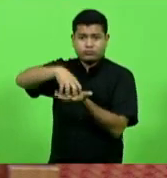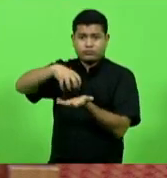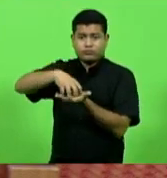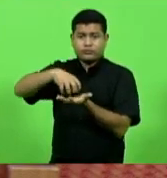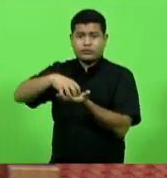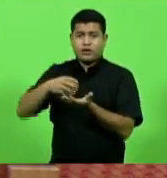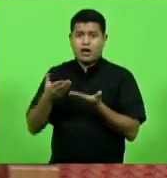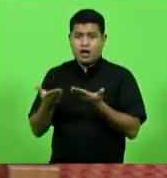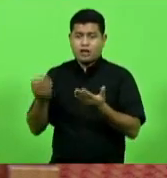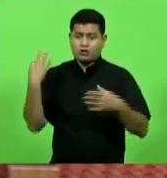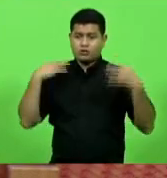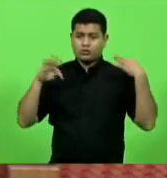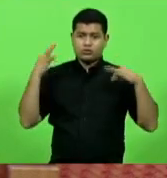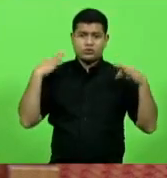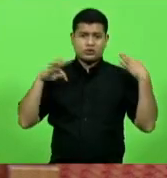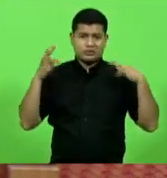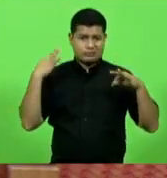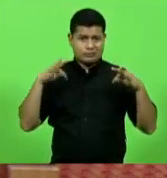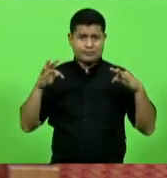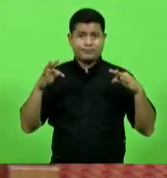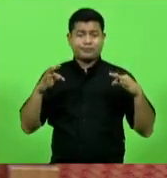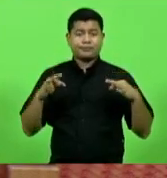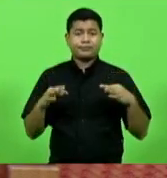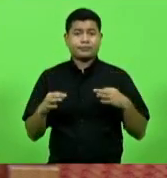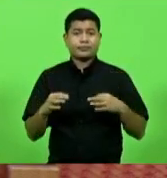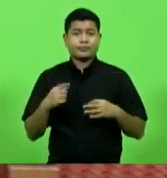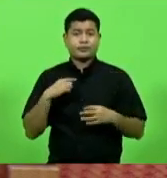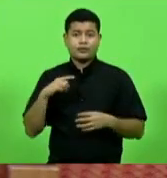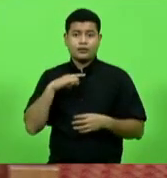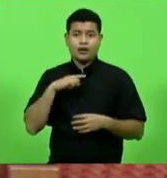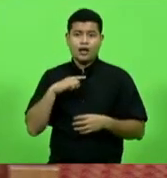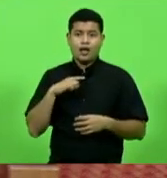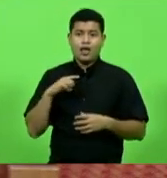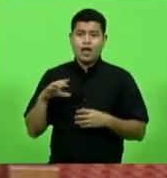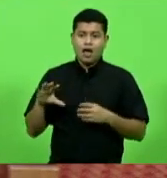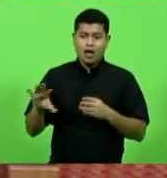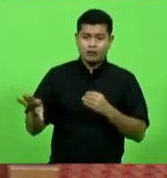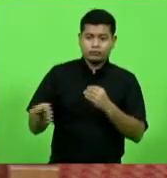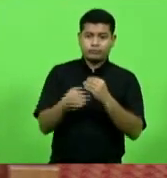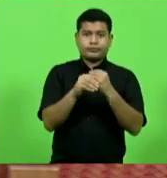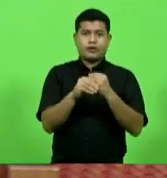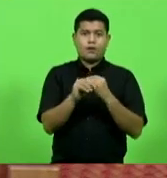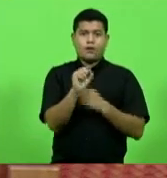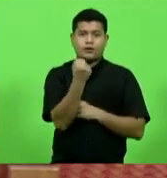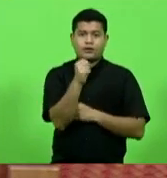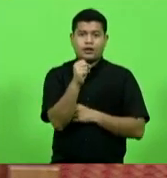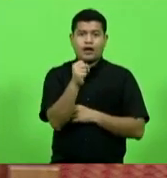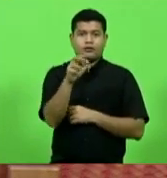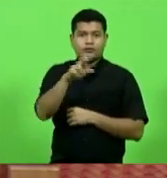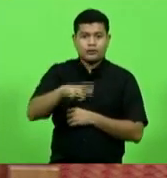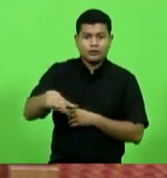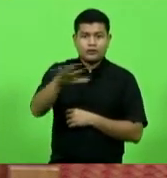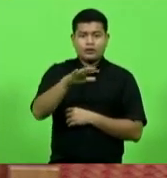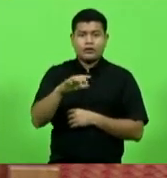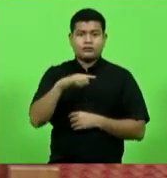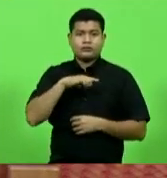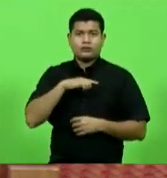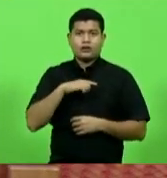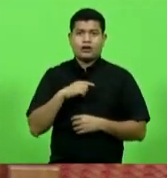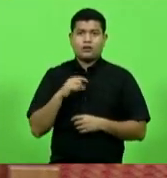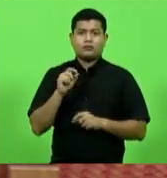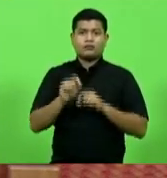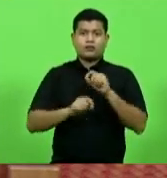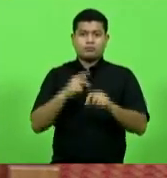turismo no estado e integra a oitava região de maior densidade econômica do país o que